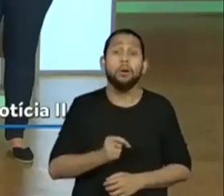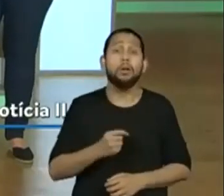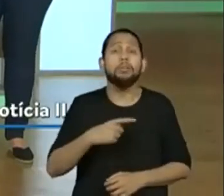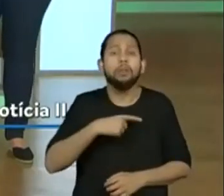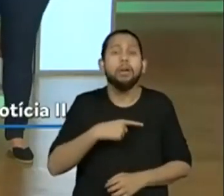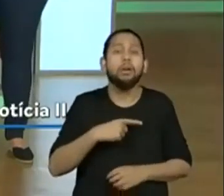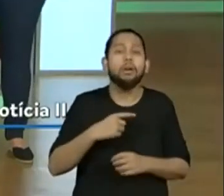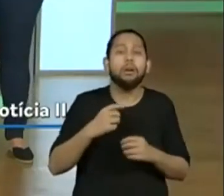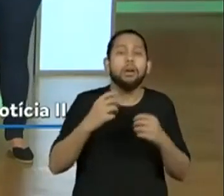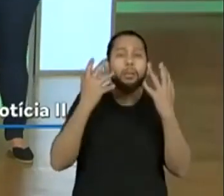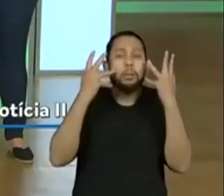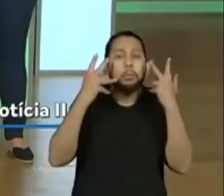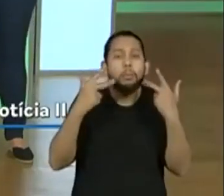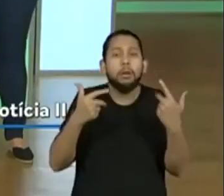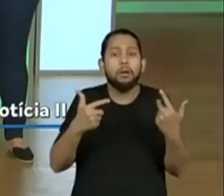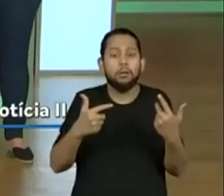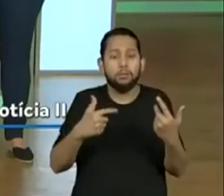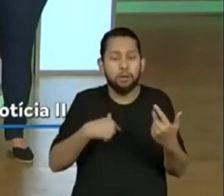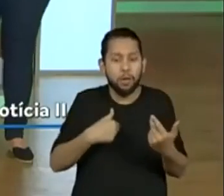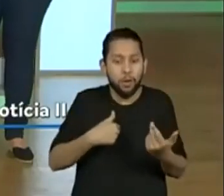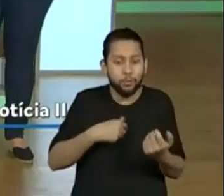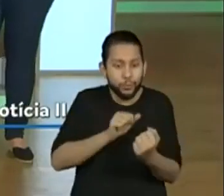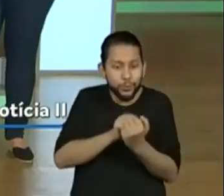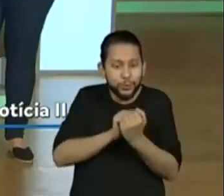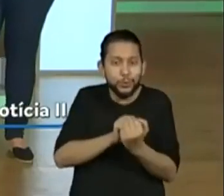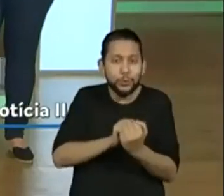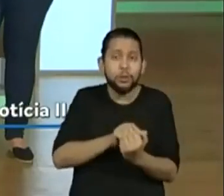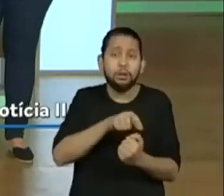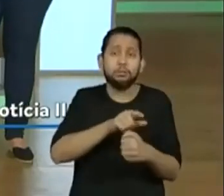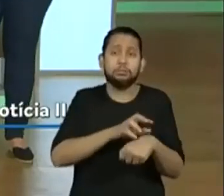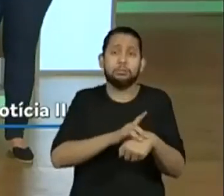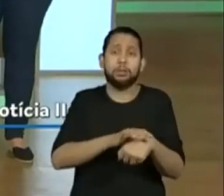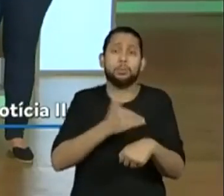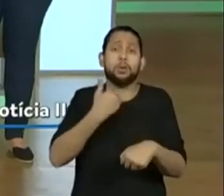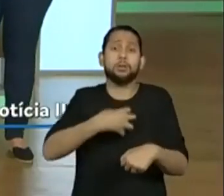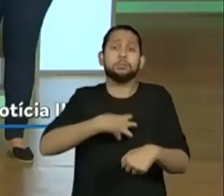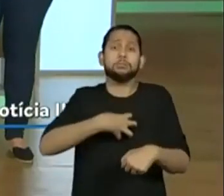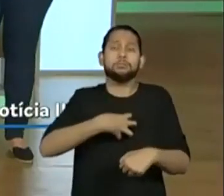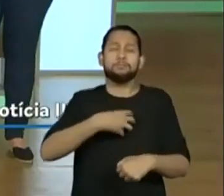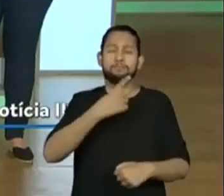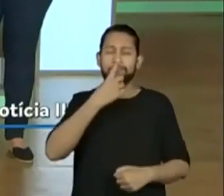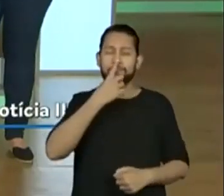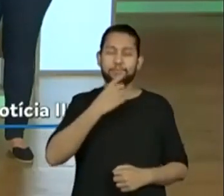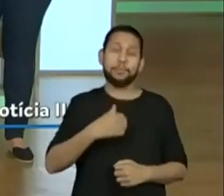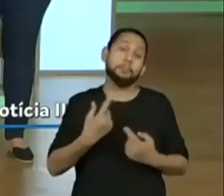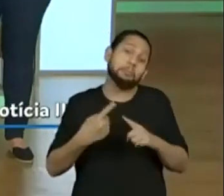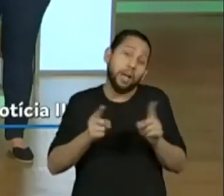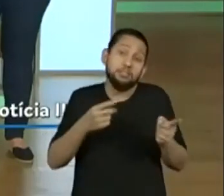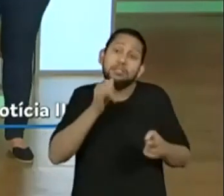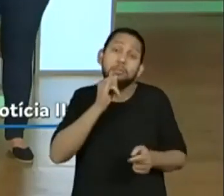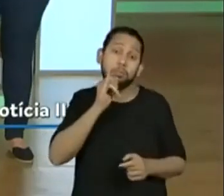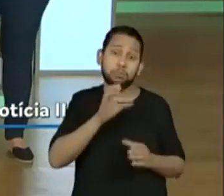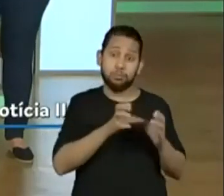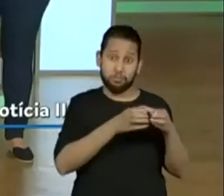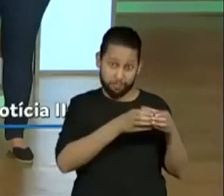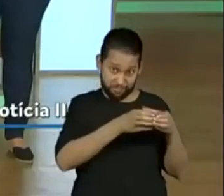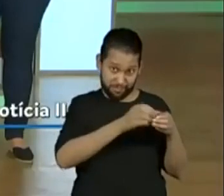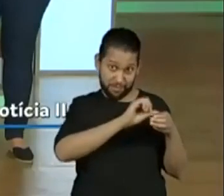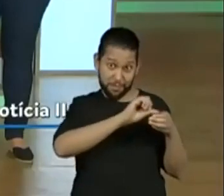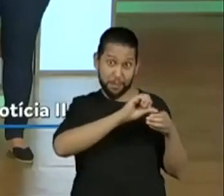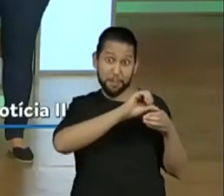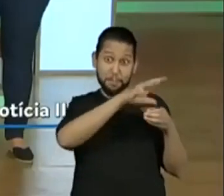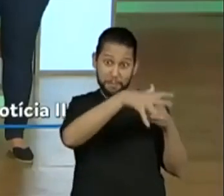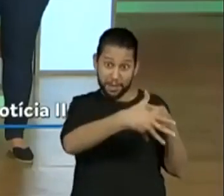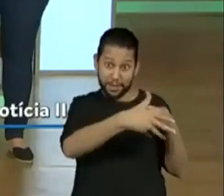Então, hoje em dia, eu não tenho mais coragem de ter. Mas eu tenho plantas e quando minhas plantinhas murcham, eu também fico tão triste. Então, é quase a mesma